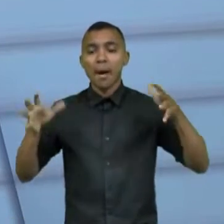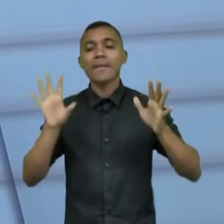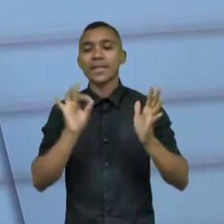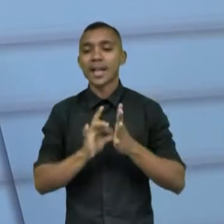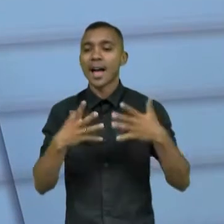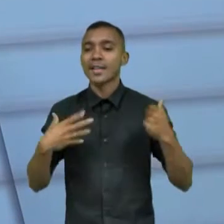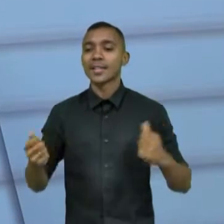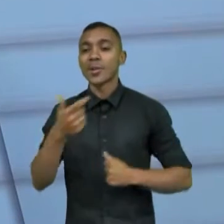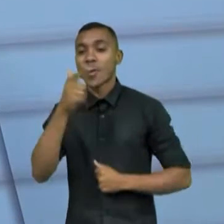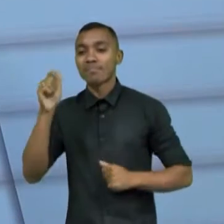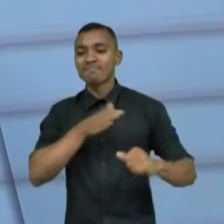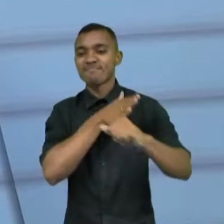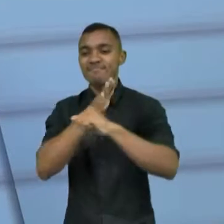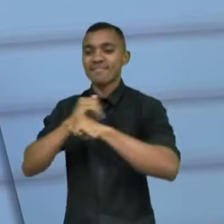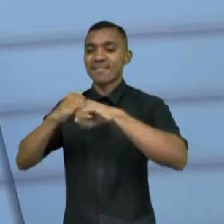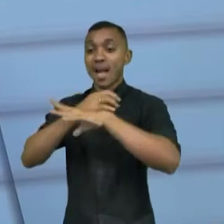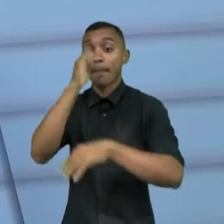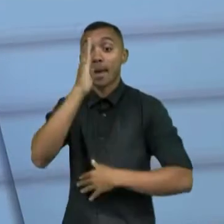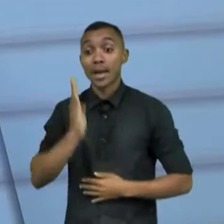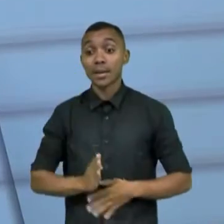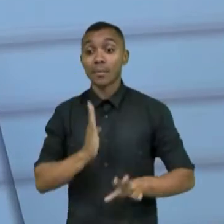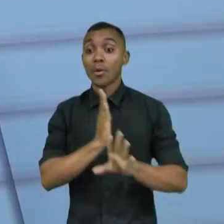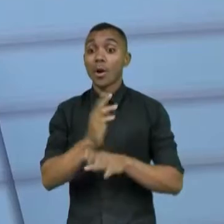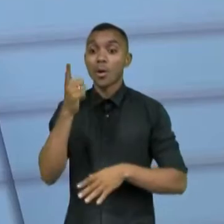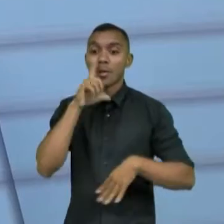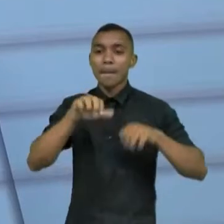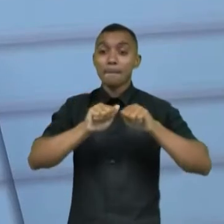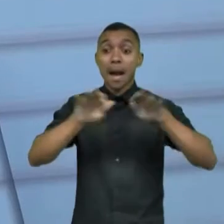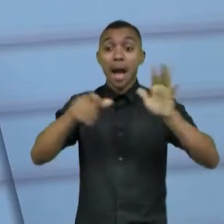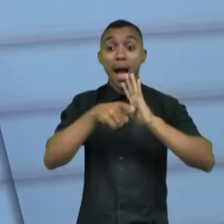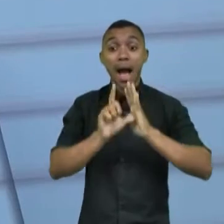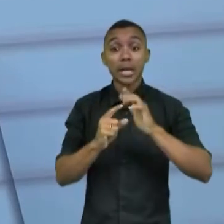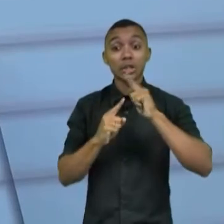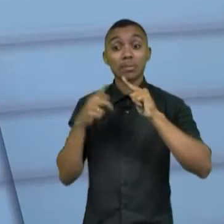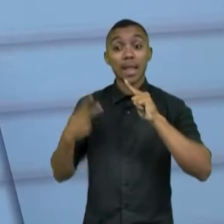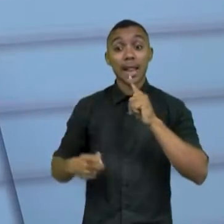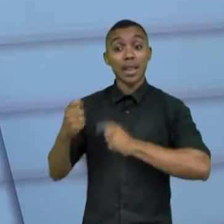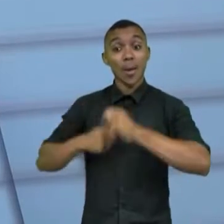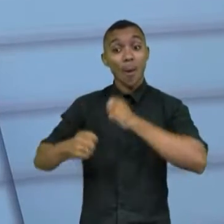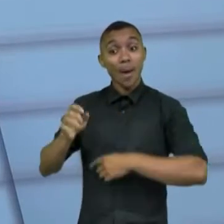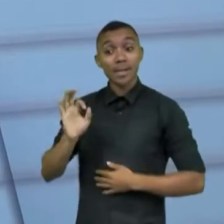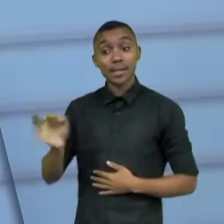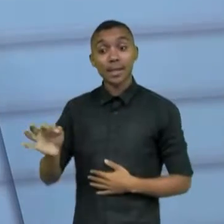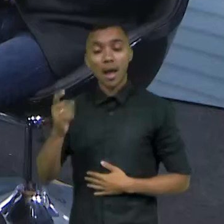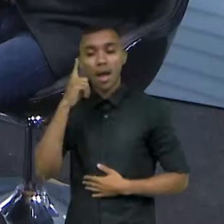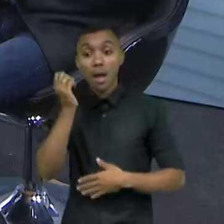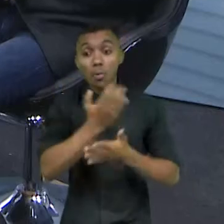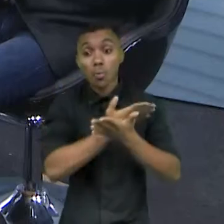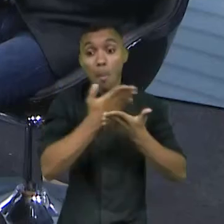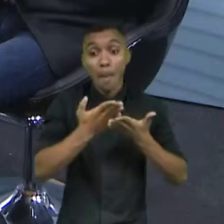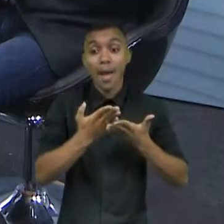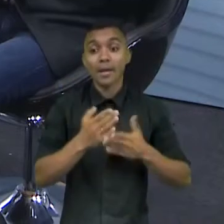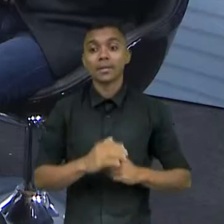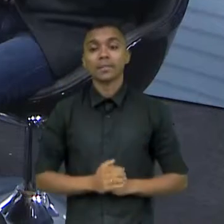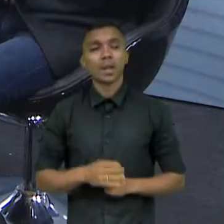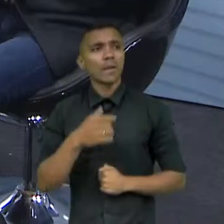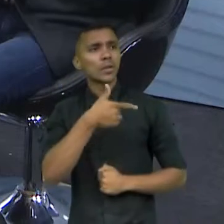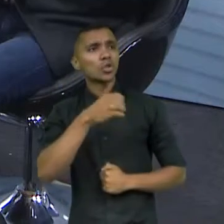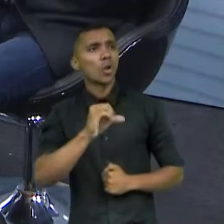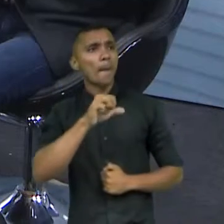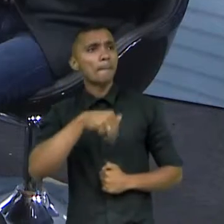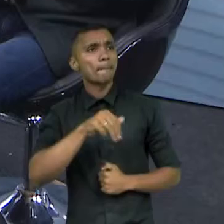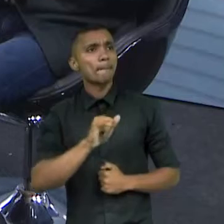outras cidades do Brasil, para que a gente consiga difundir esse modelo de negócio. Muito bem. Então, esse é só o início. É só o início. E os R$ 29 milhões,